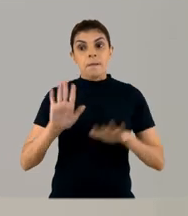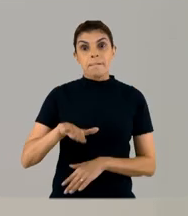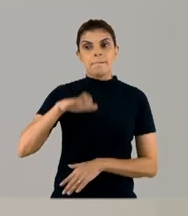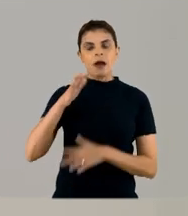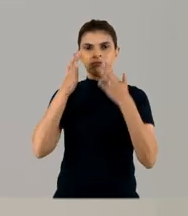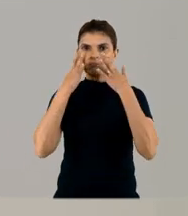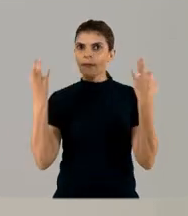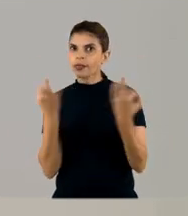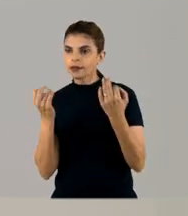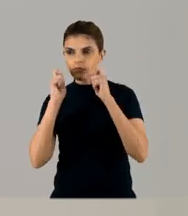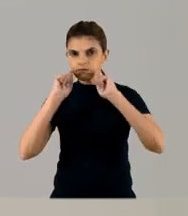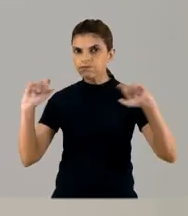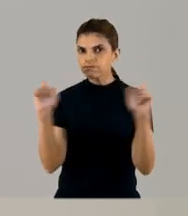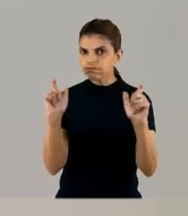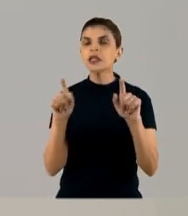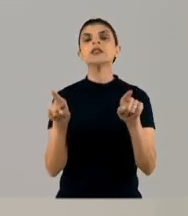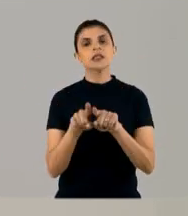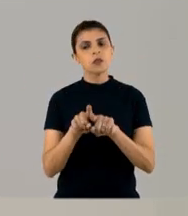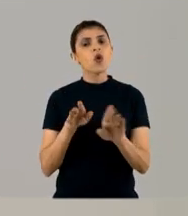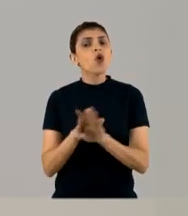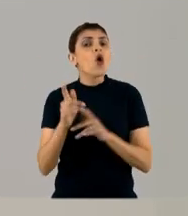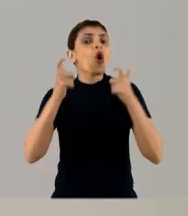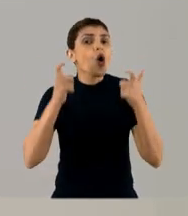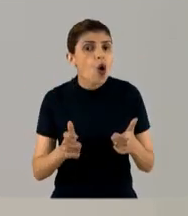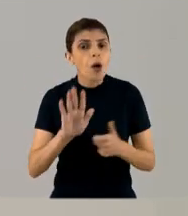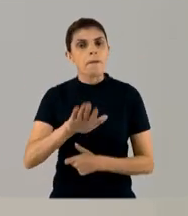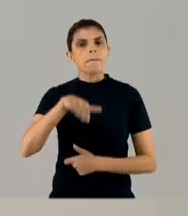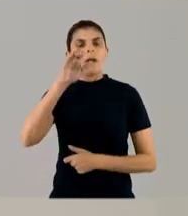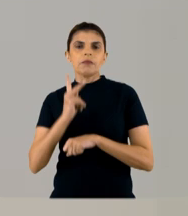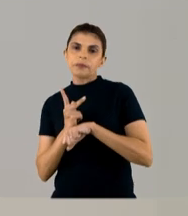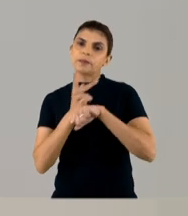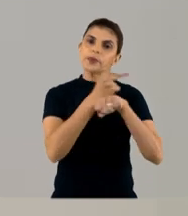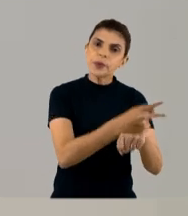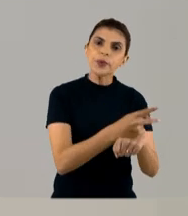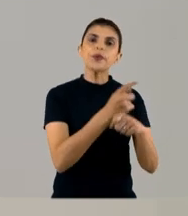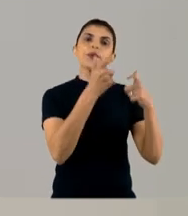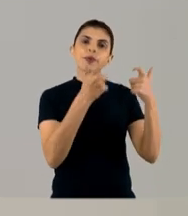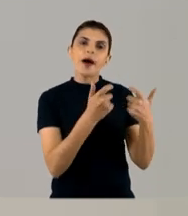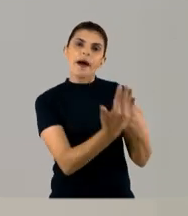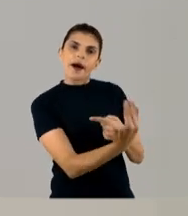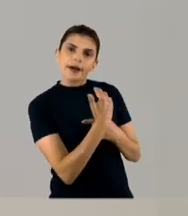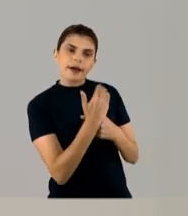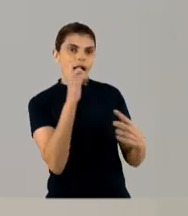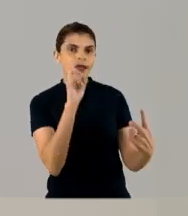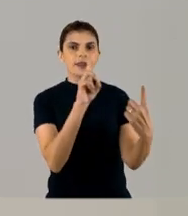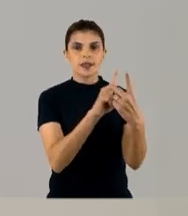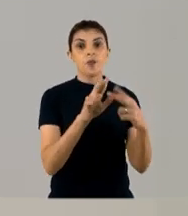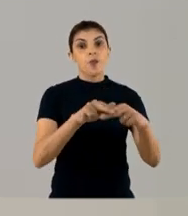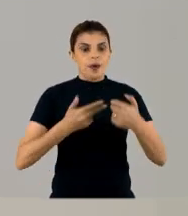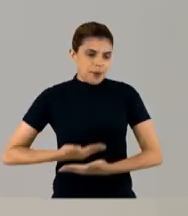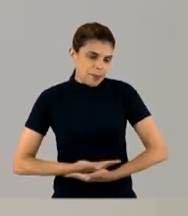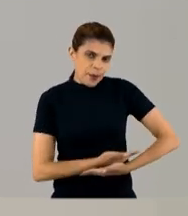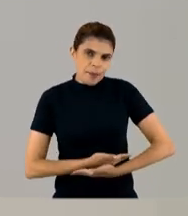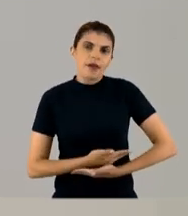sinais de alerta e ter também orientado onde essa mãe deve procurar auxílio de atendimento